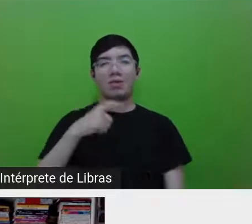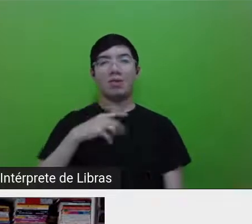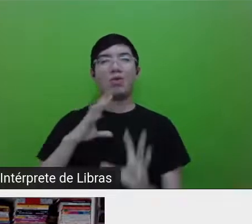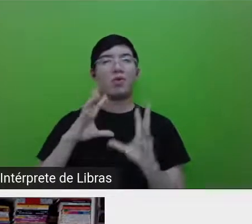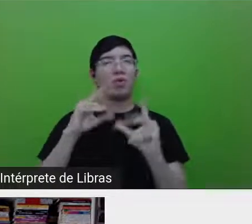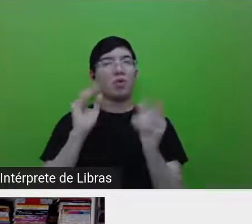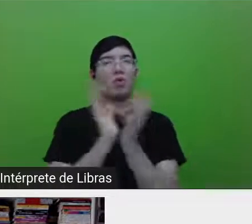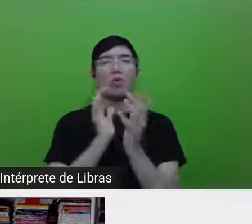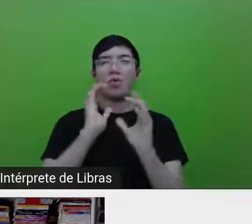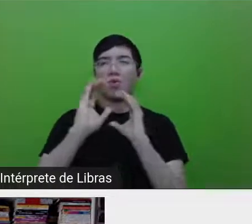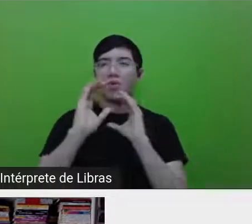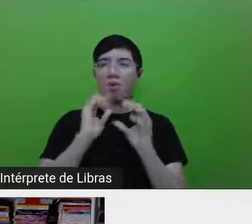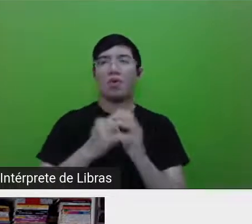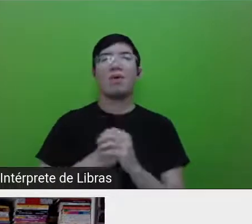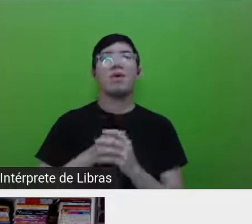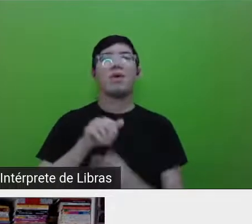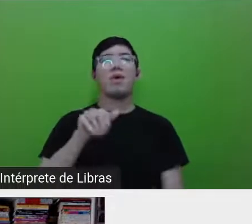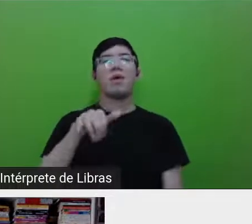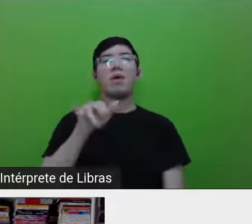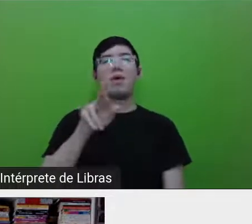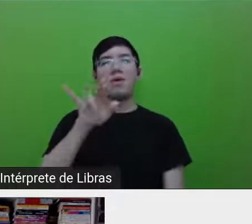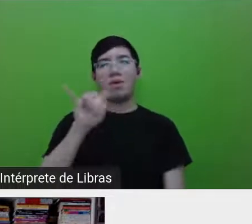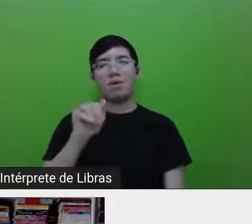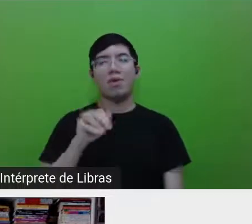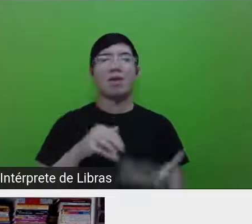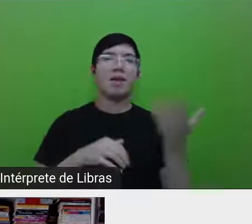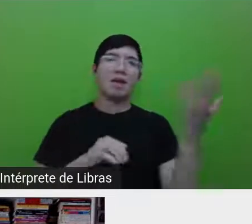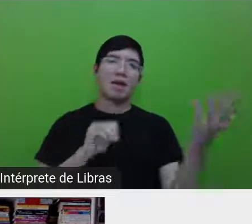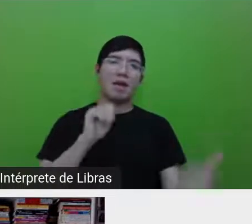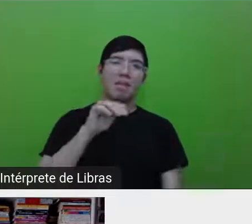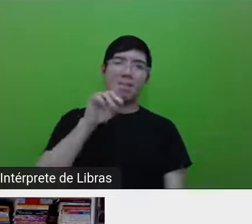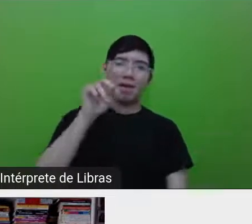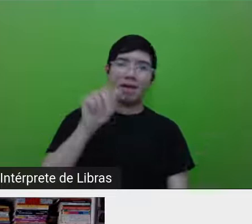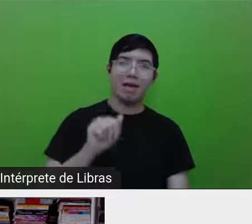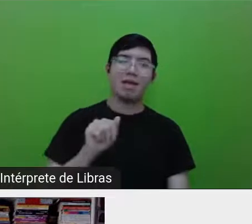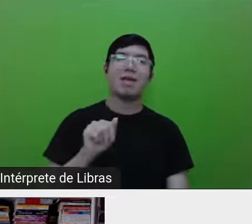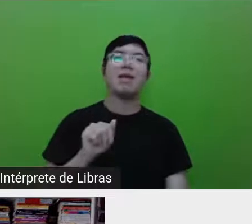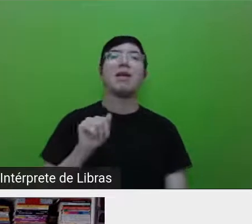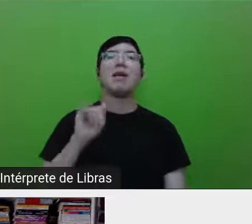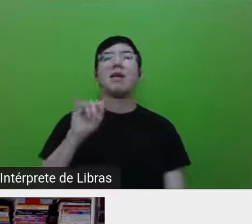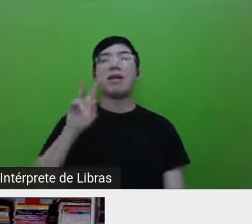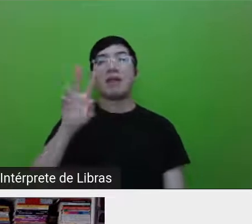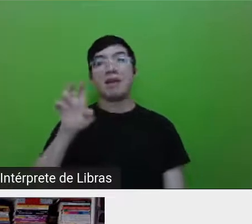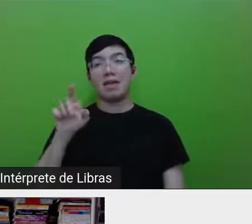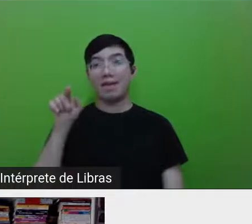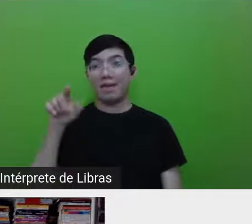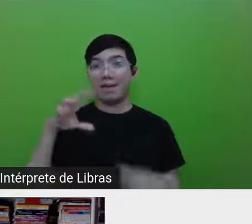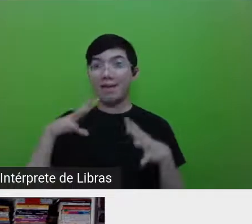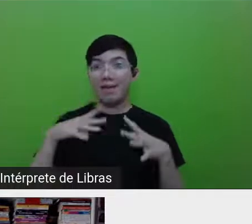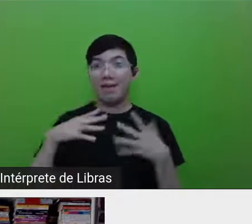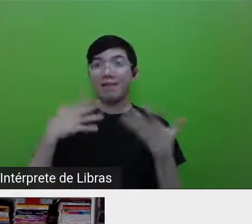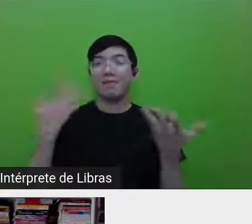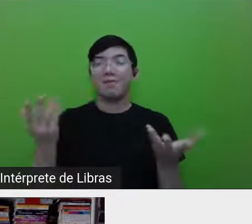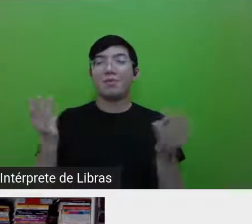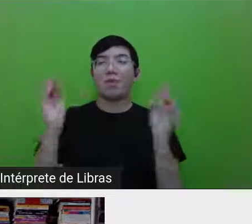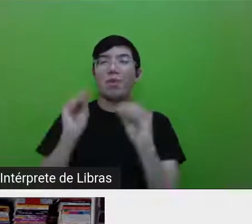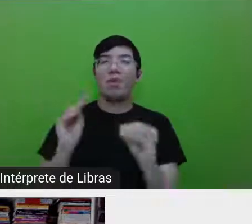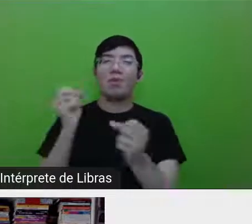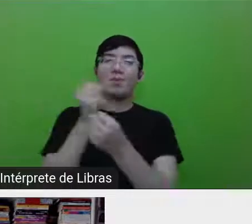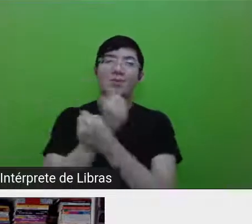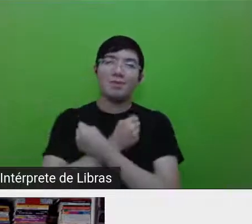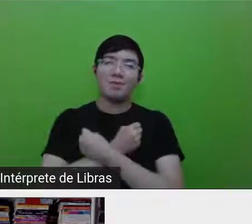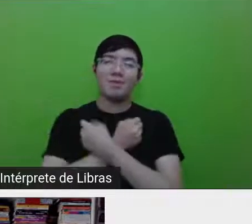Batista, Amanda Bessa, e Ivi, que está de férias, mas deixo beijos e abraços, sintam-se